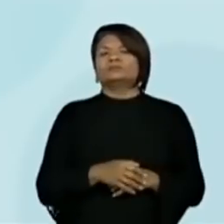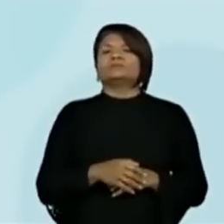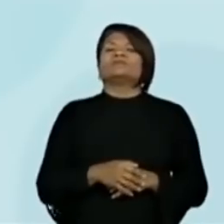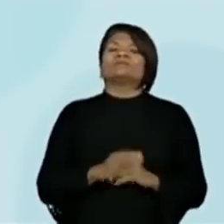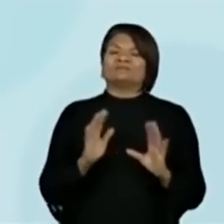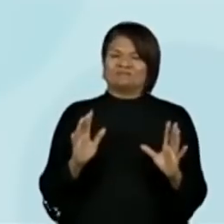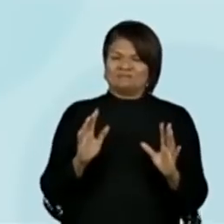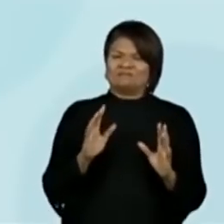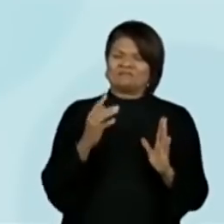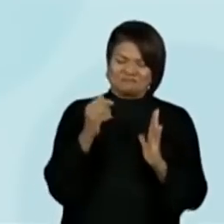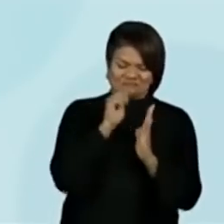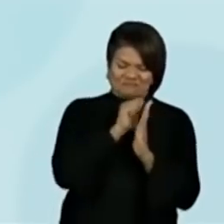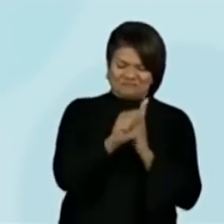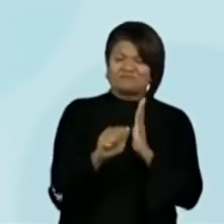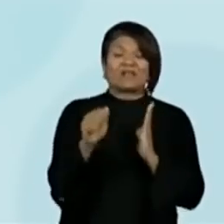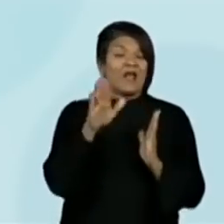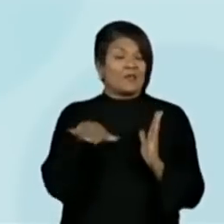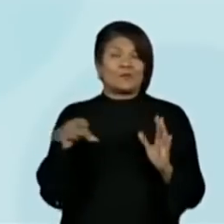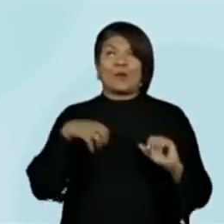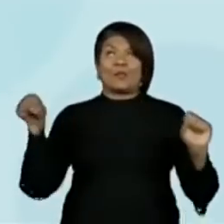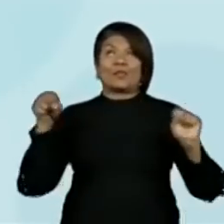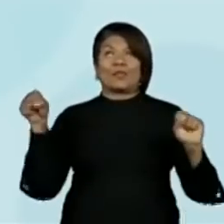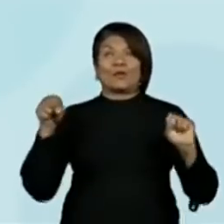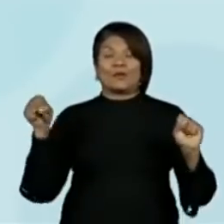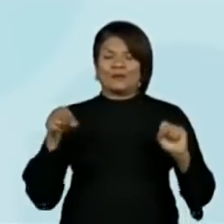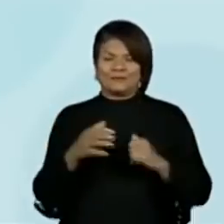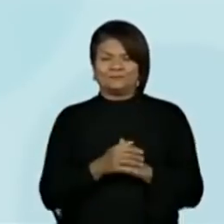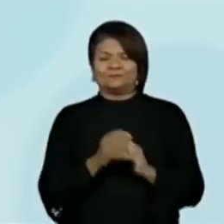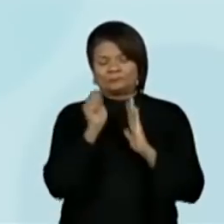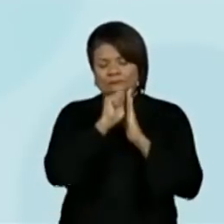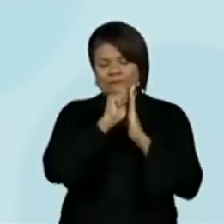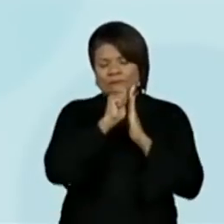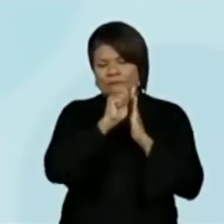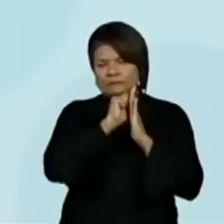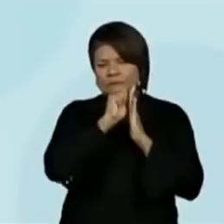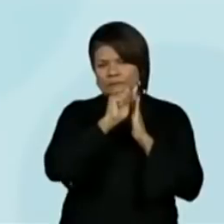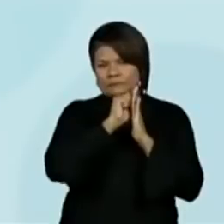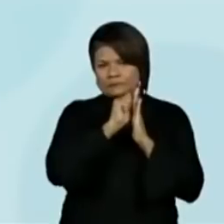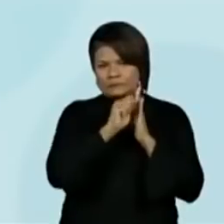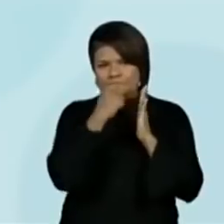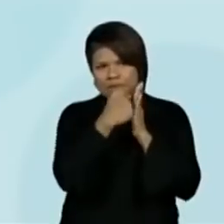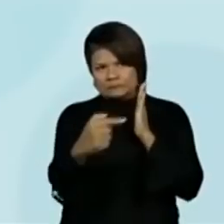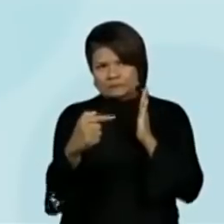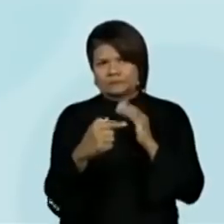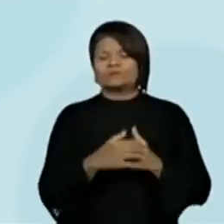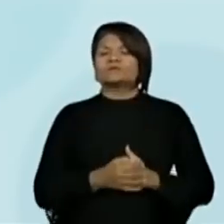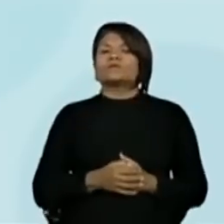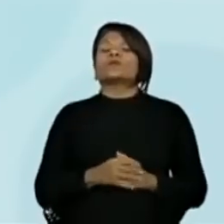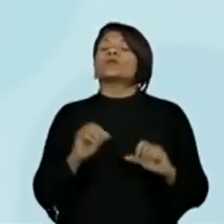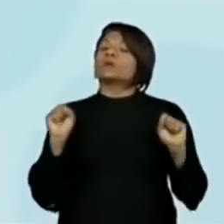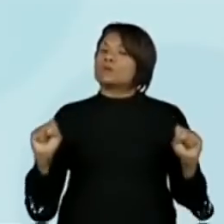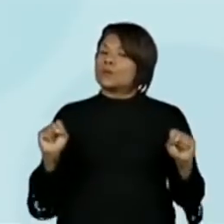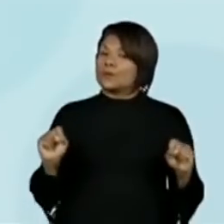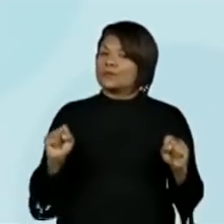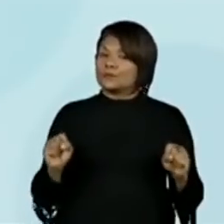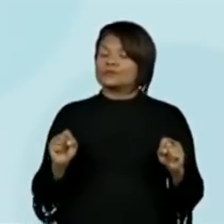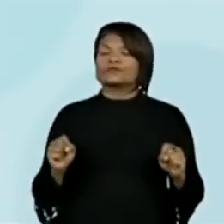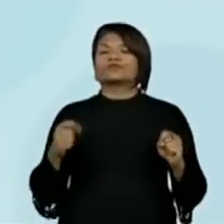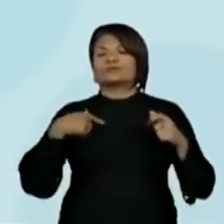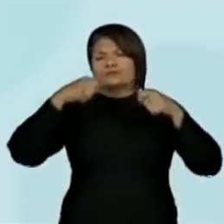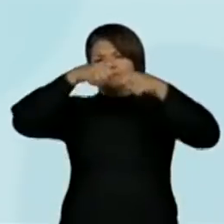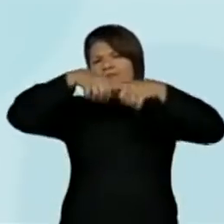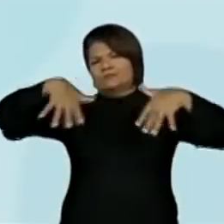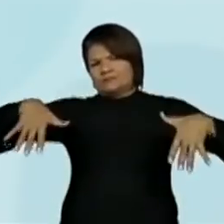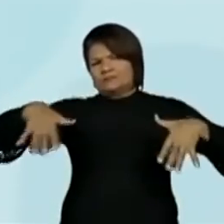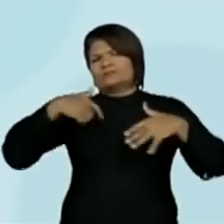marca-texto. Grife, eu pintei, sublinhar, risquinho embaixo. Elabore mapas mentais,